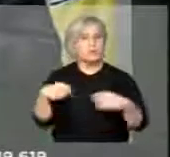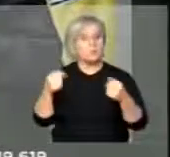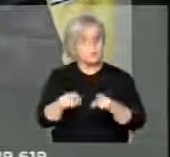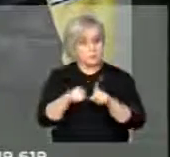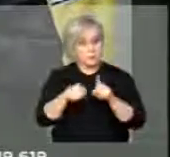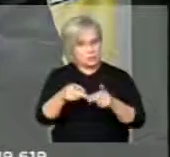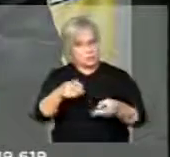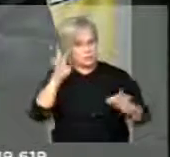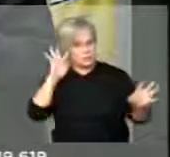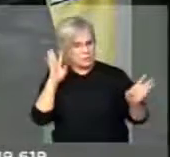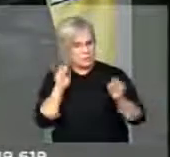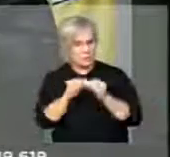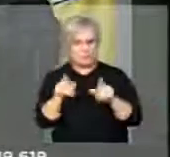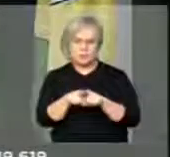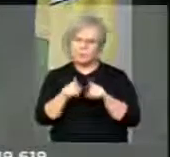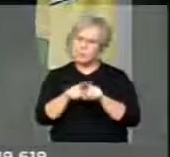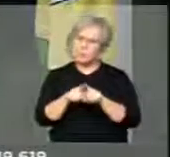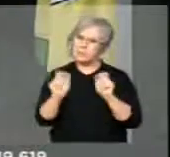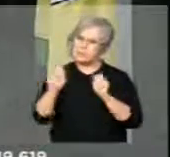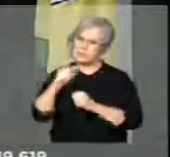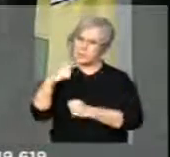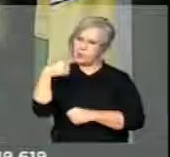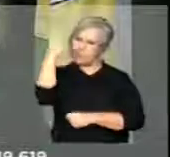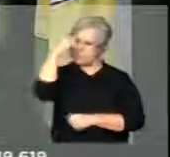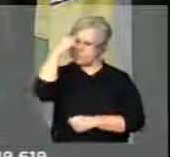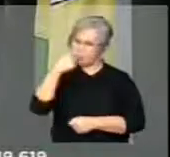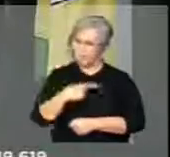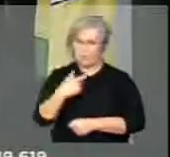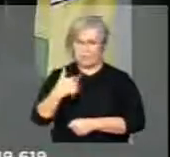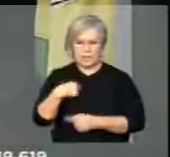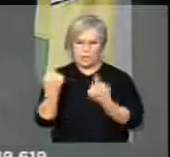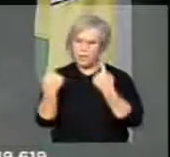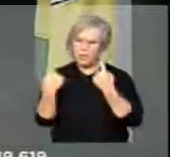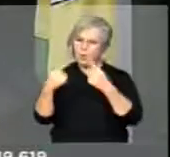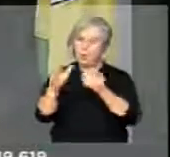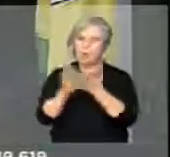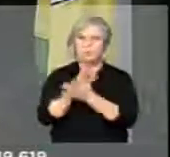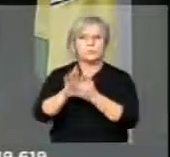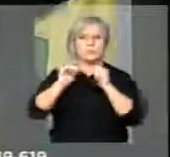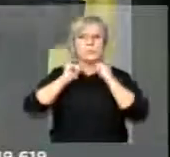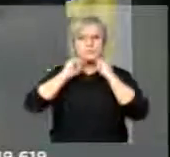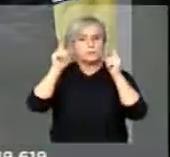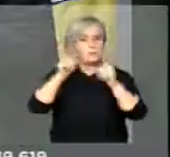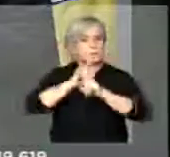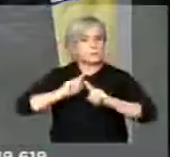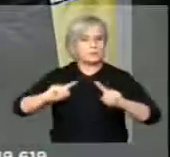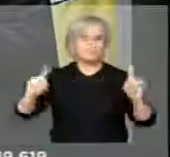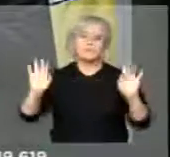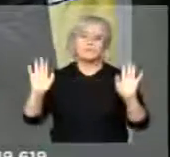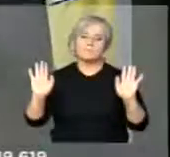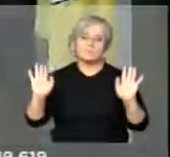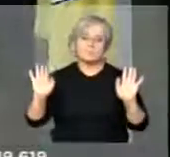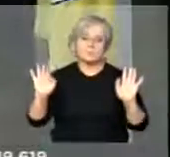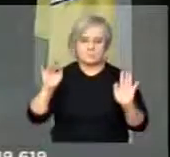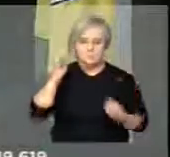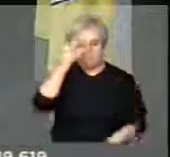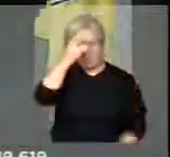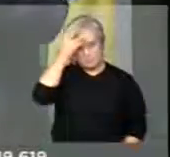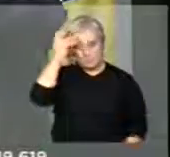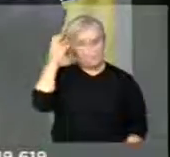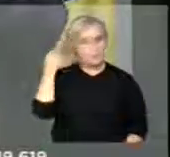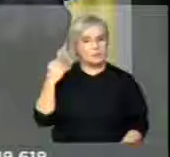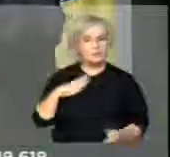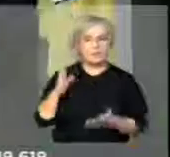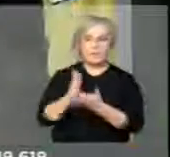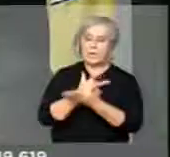eu tenho o maior orgulho de botar no meu currículo. Não tenho nada contra ninguém, cada um faz o seu mandato, cada um vê como é que vai, a pessoa tem algumas